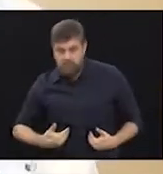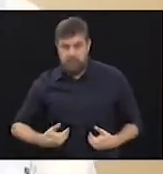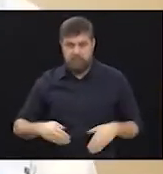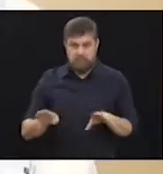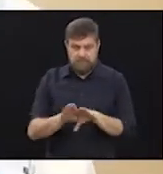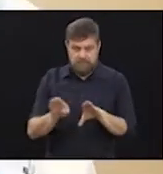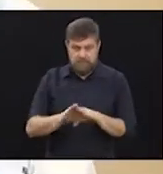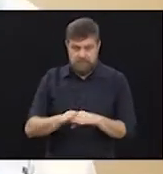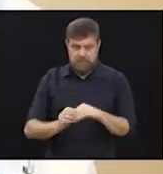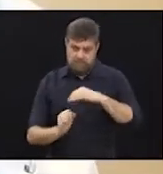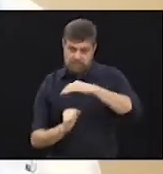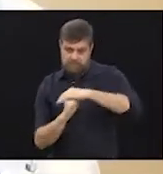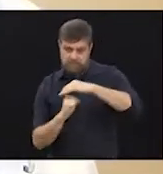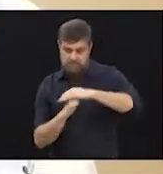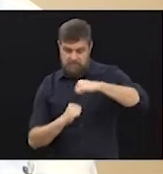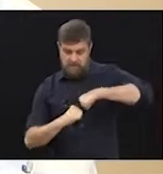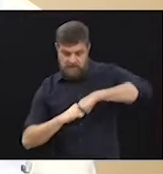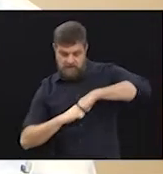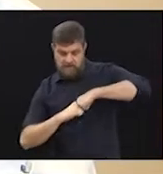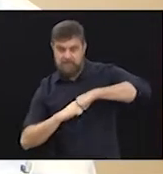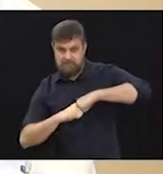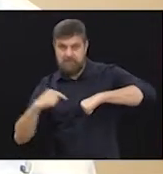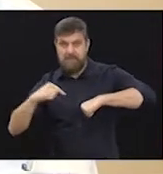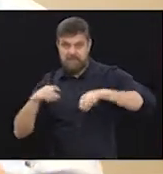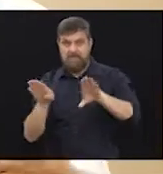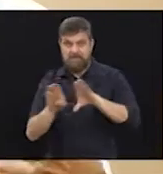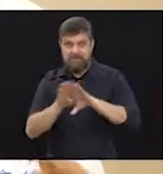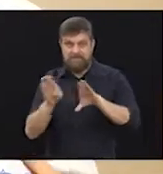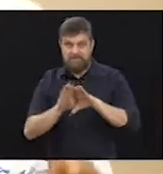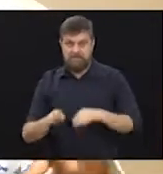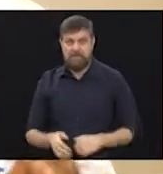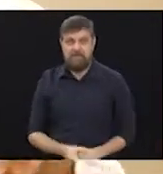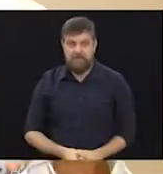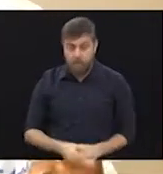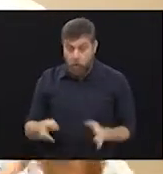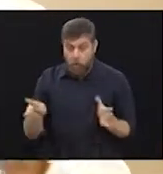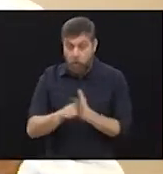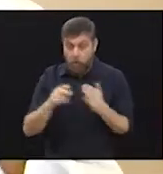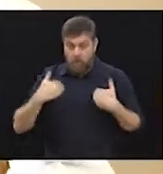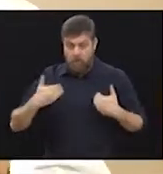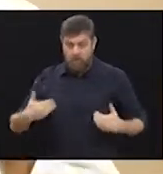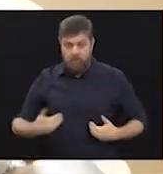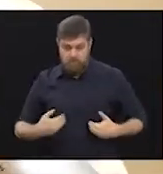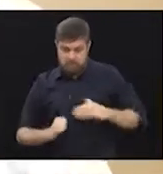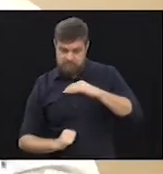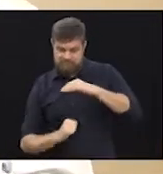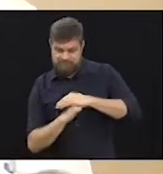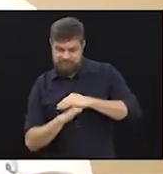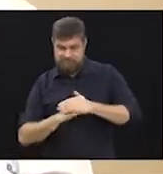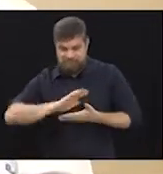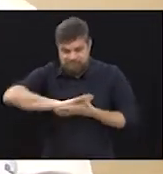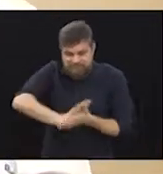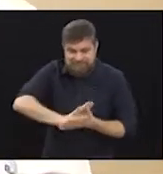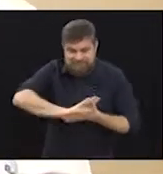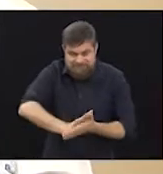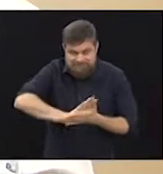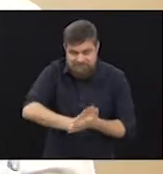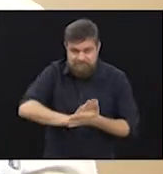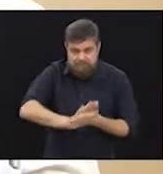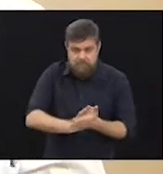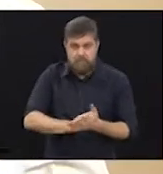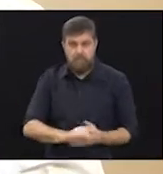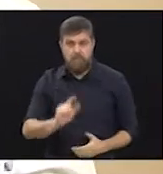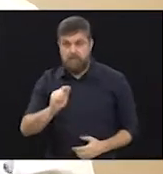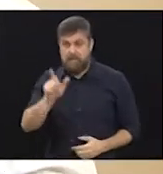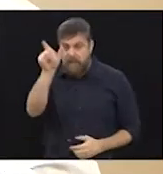E a articulação pode ser uma dessas partes. E muitas vezes, quando o sistema imunológico chega e agride aquela articulação,